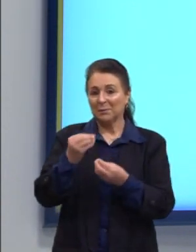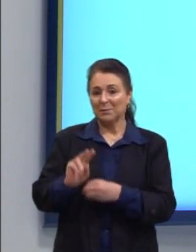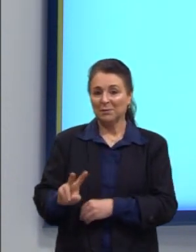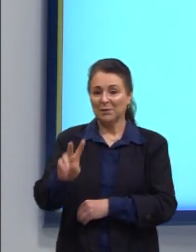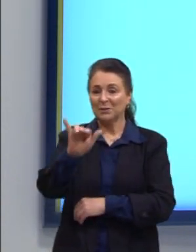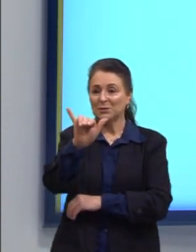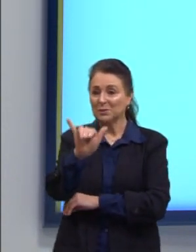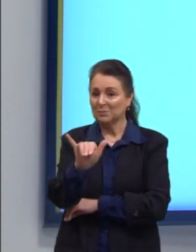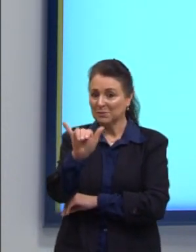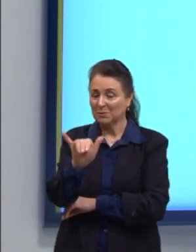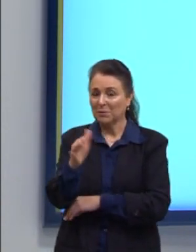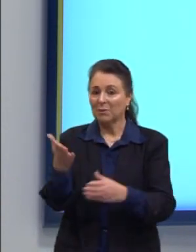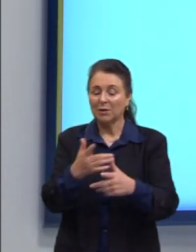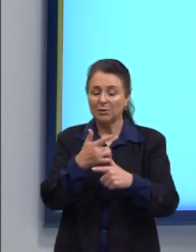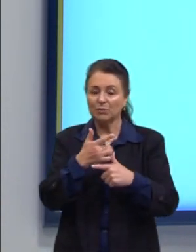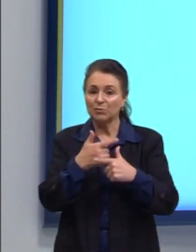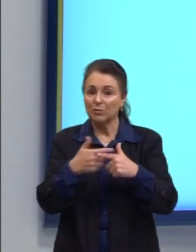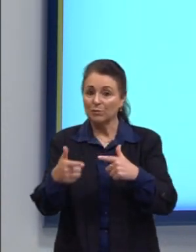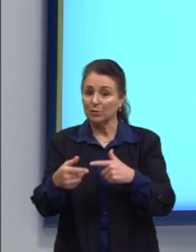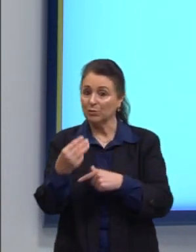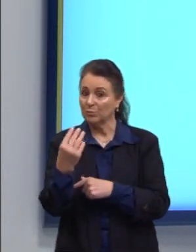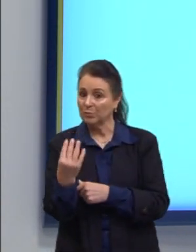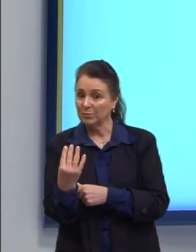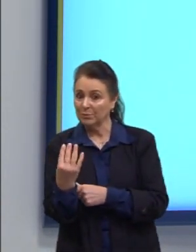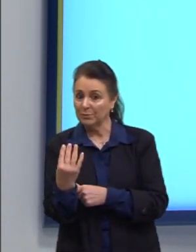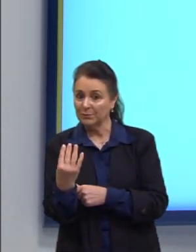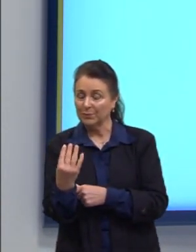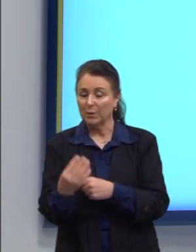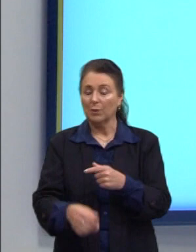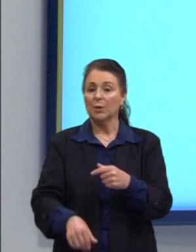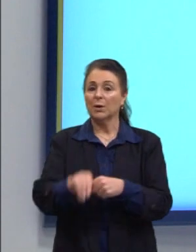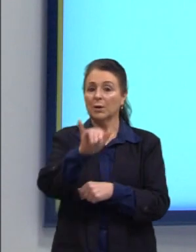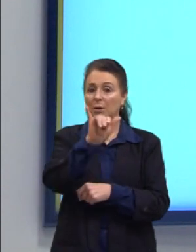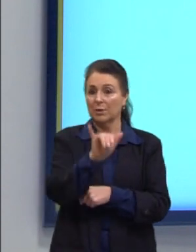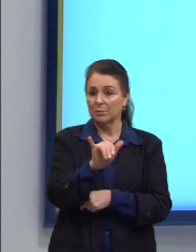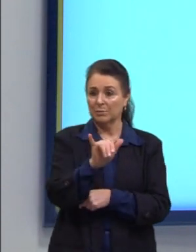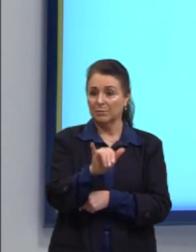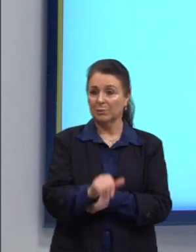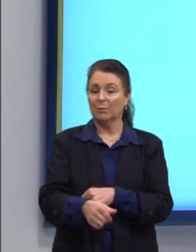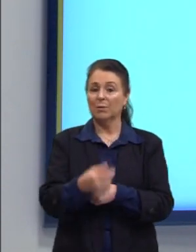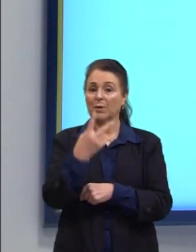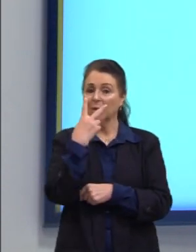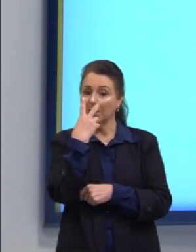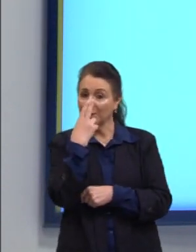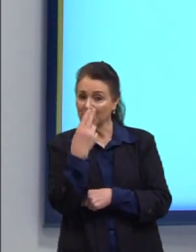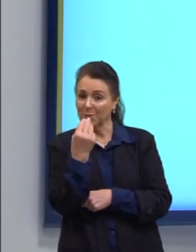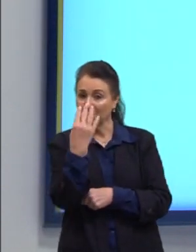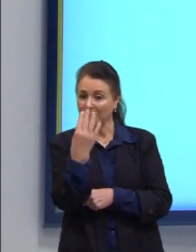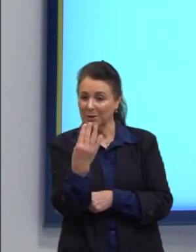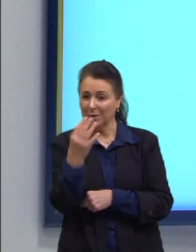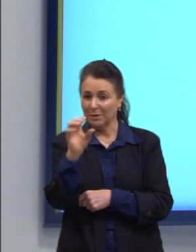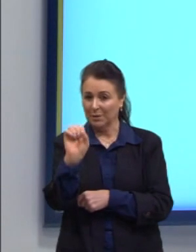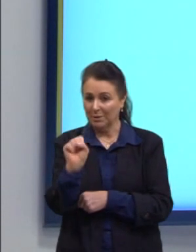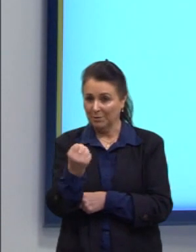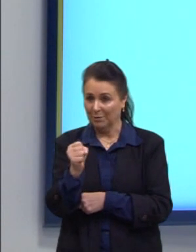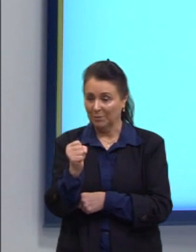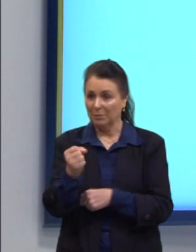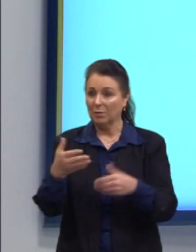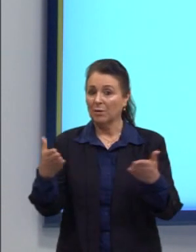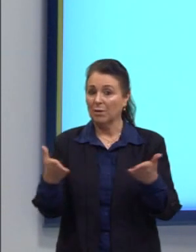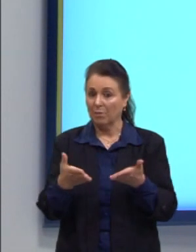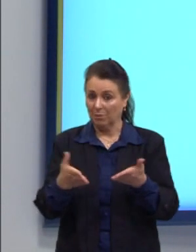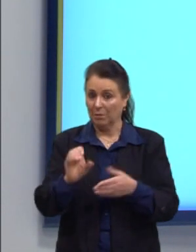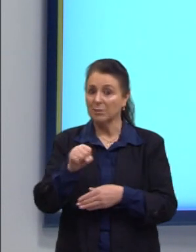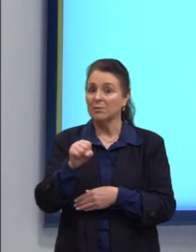Y, nós vamos dividir por 4. Então, o Y é igual a 48. E agora sim, gente.